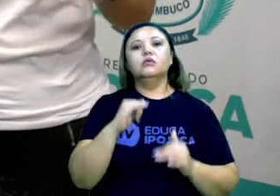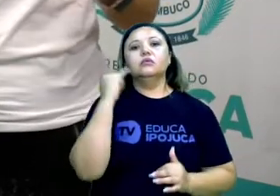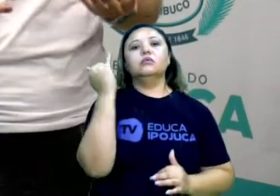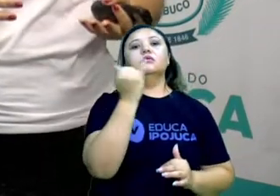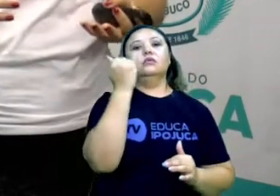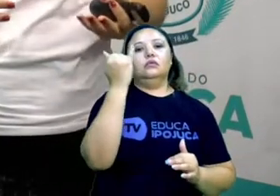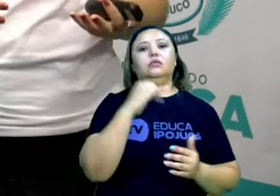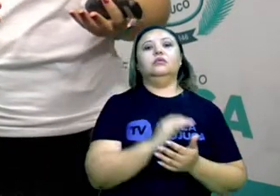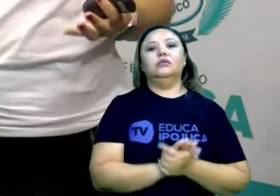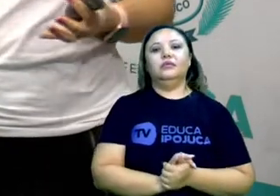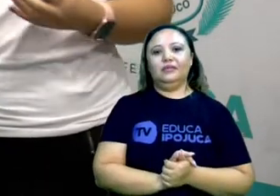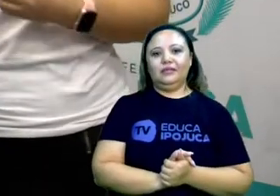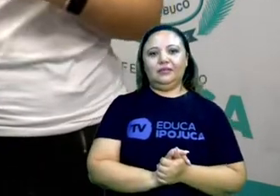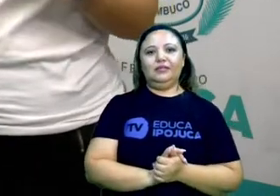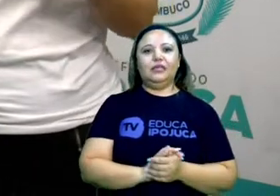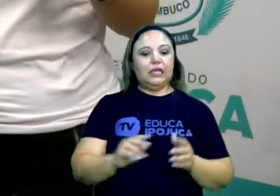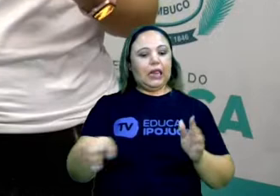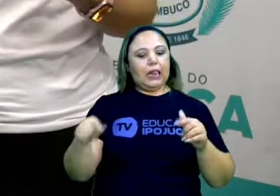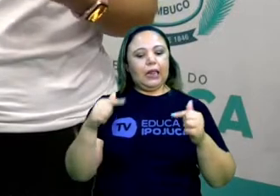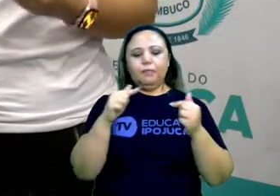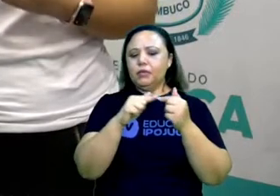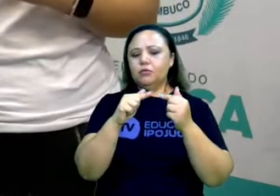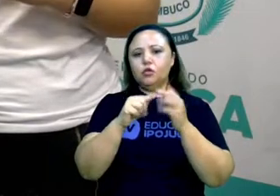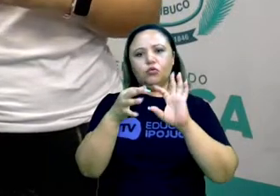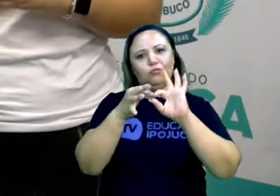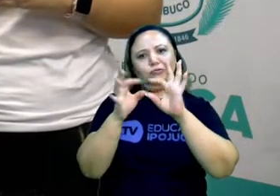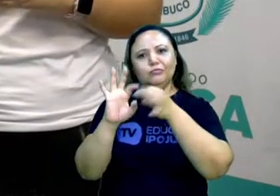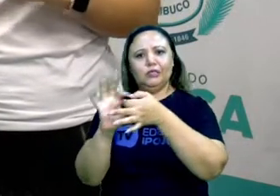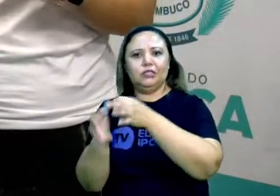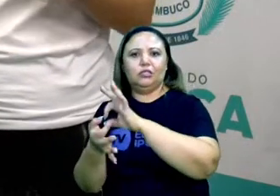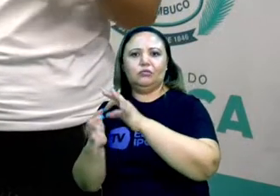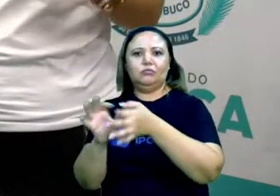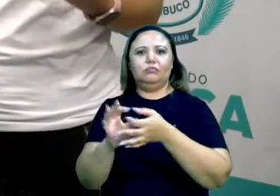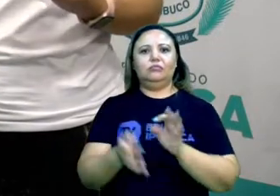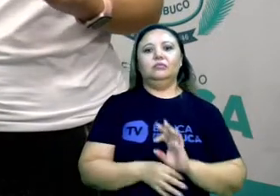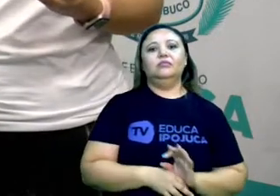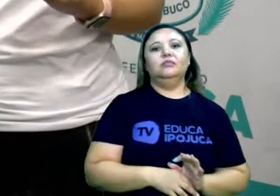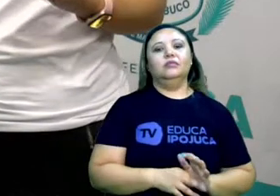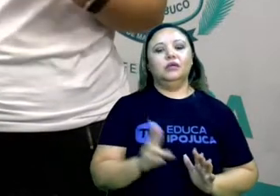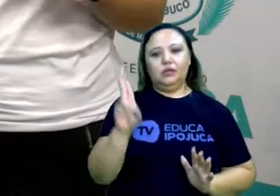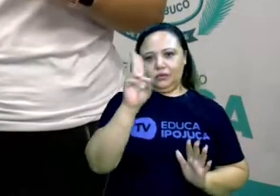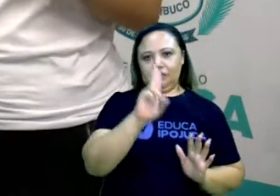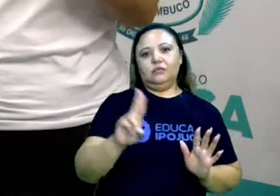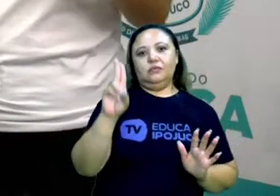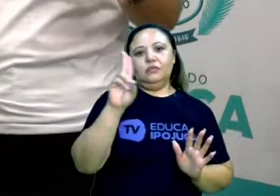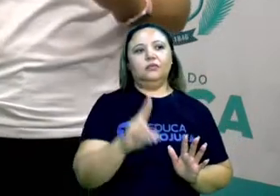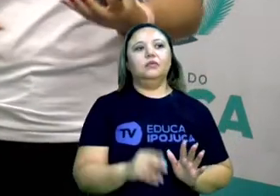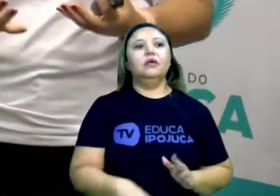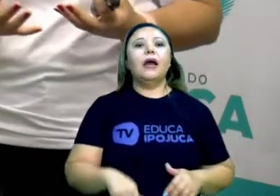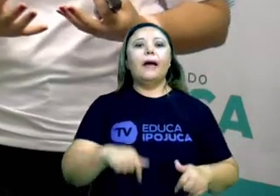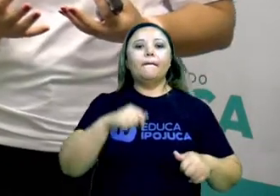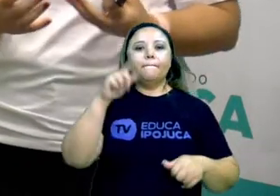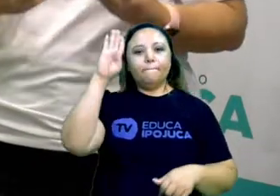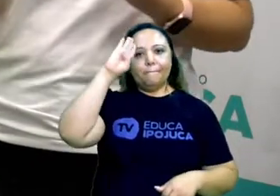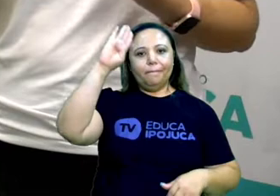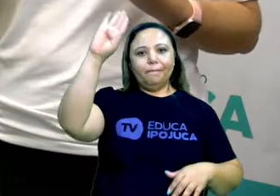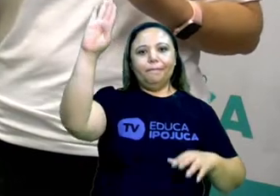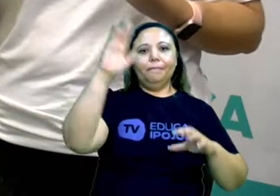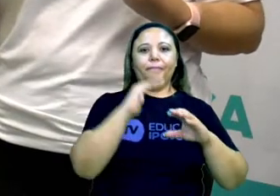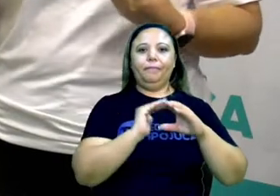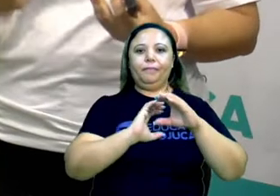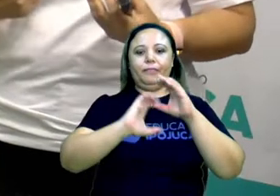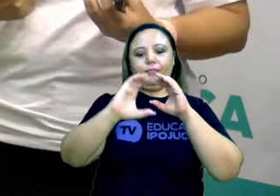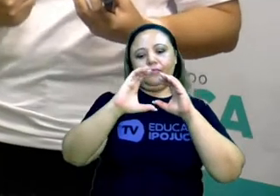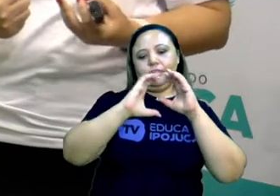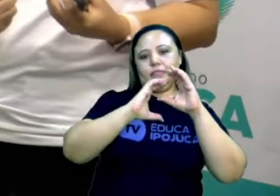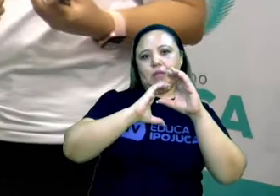em que são utilizadas. a comunicação, ela é o principal objetivo. Se ela é realizada, então